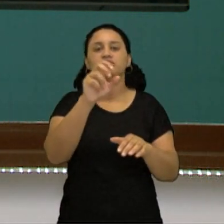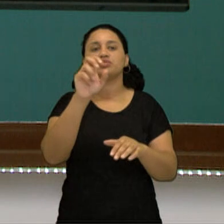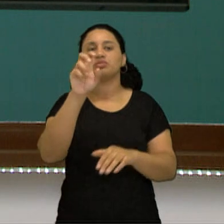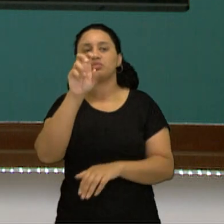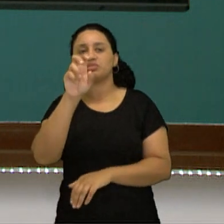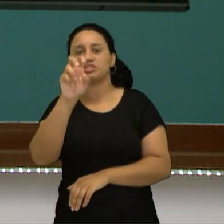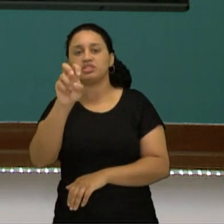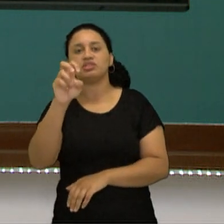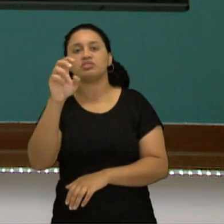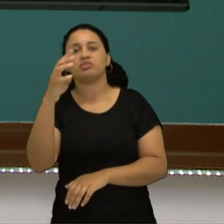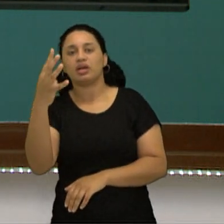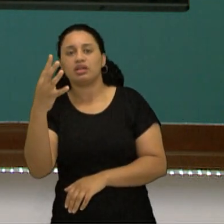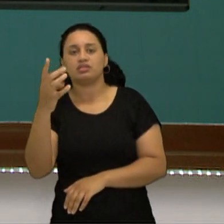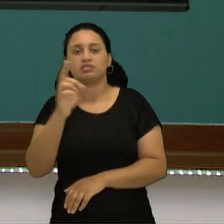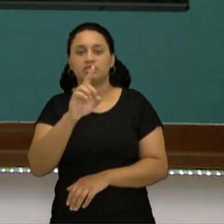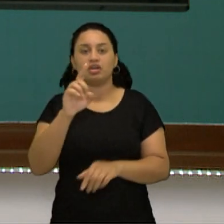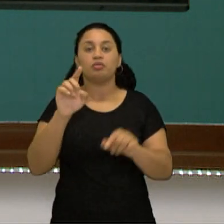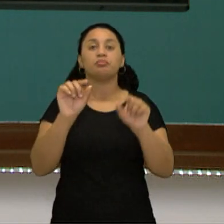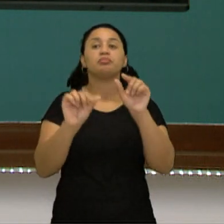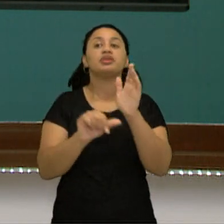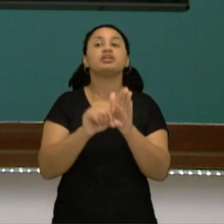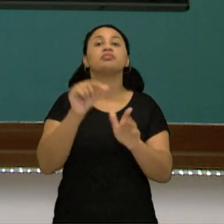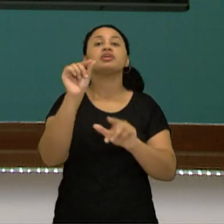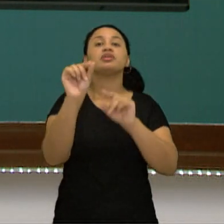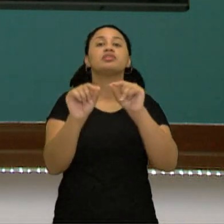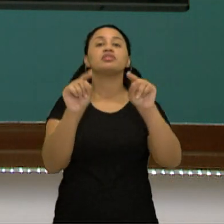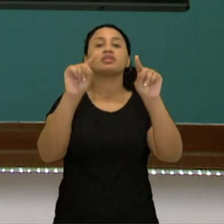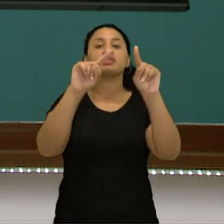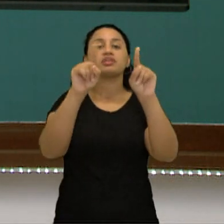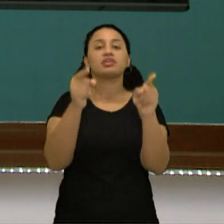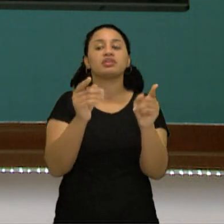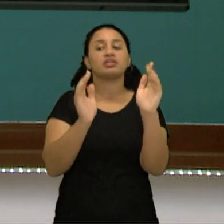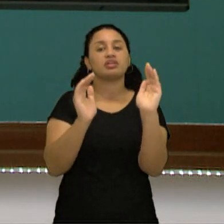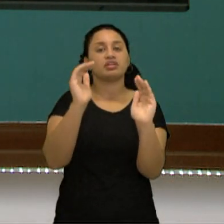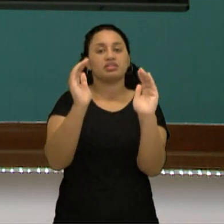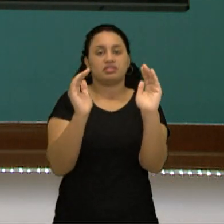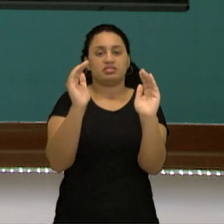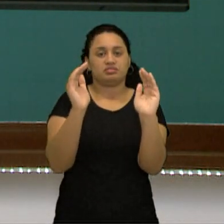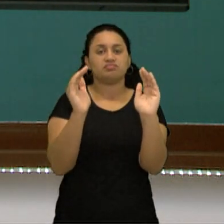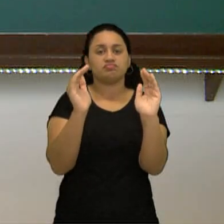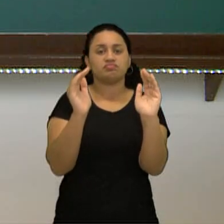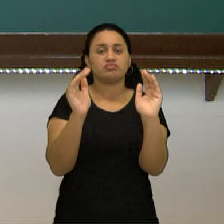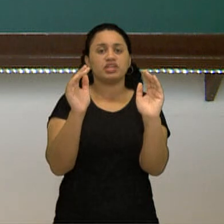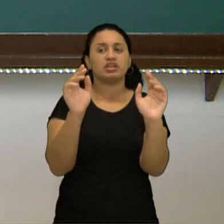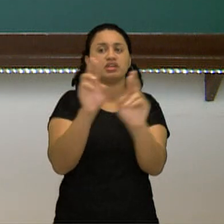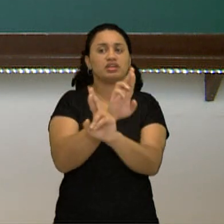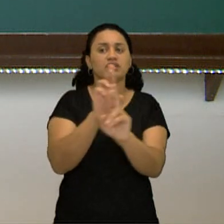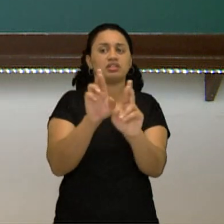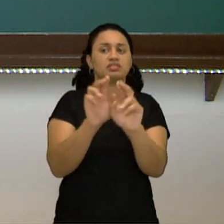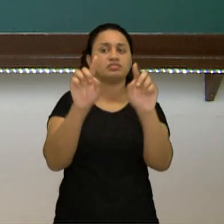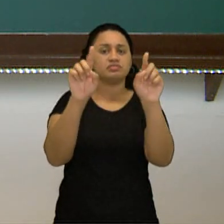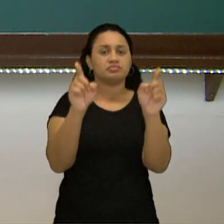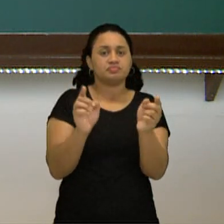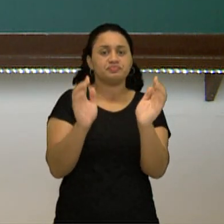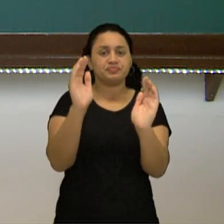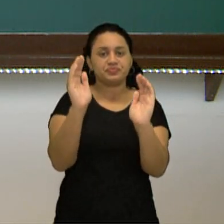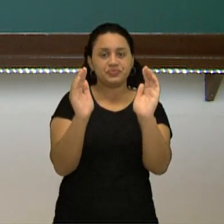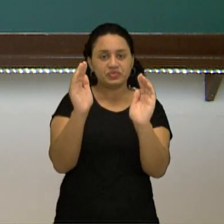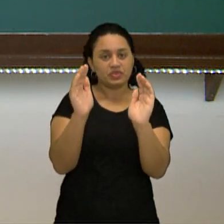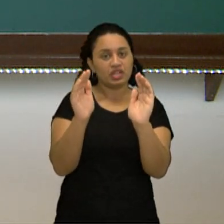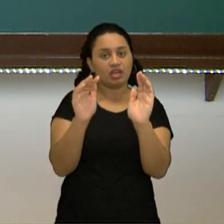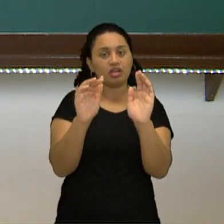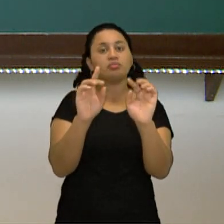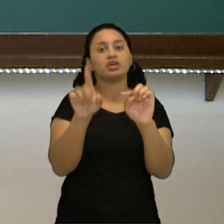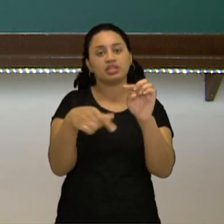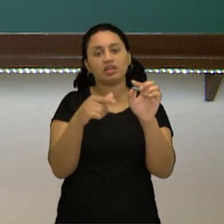mais mais 4. A gente fez primeiro quem estava aqui, ó, no meinho. Ou seja, a gente associou o primeiro esses dois para